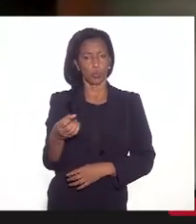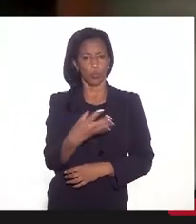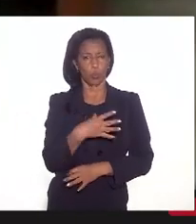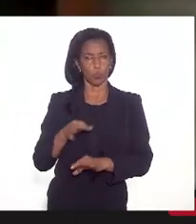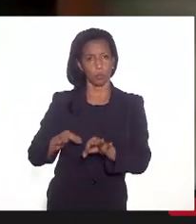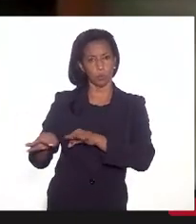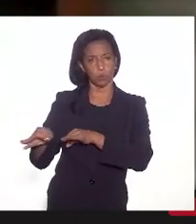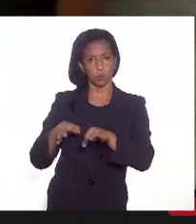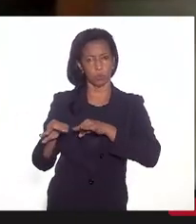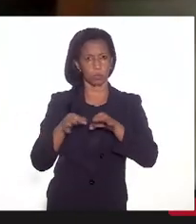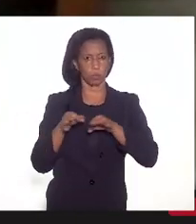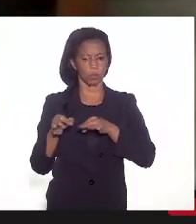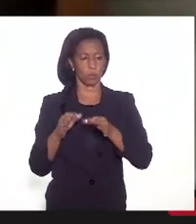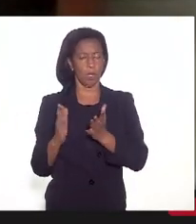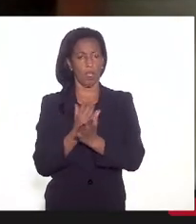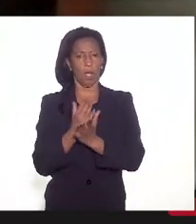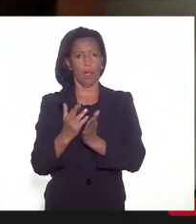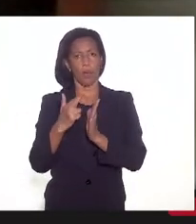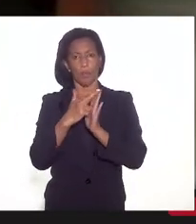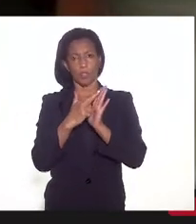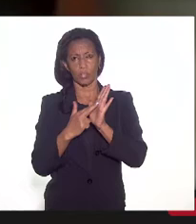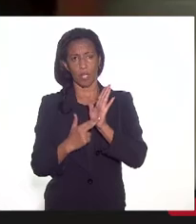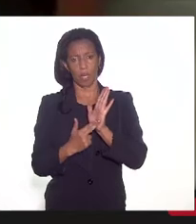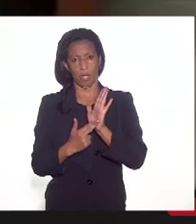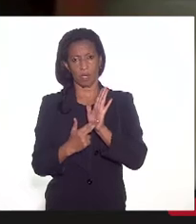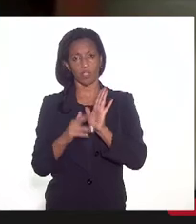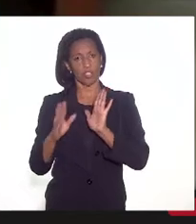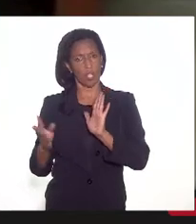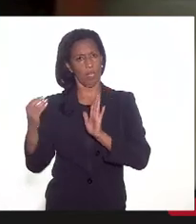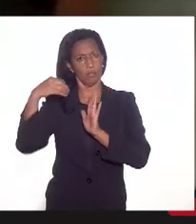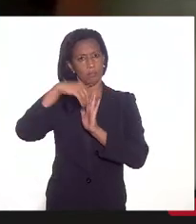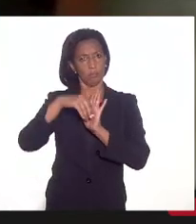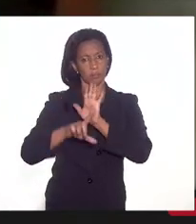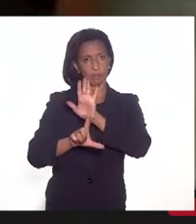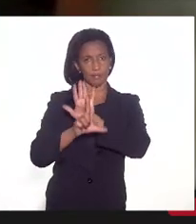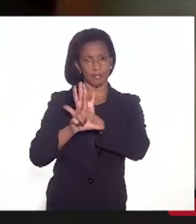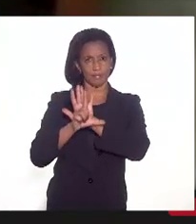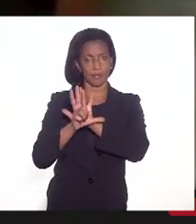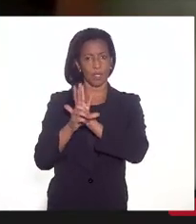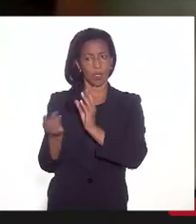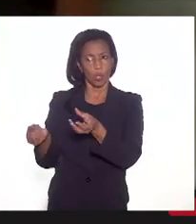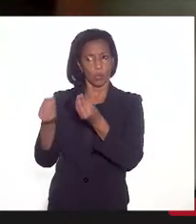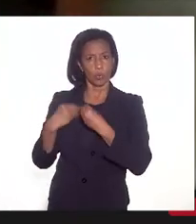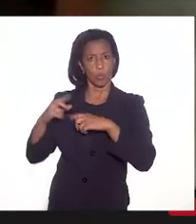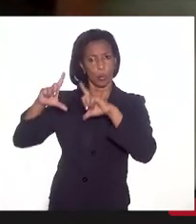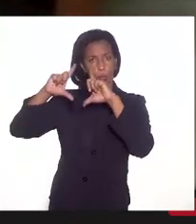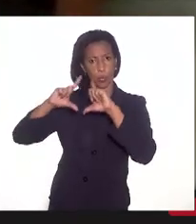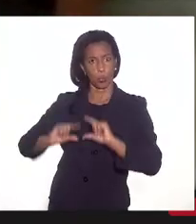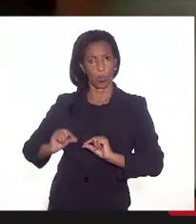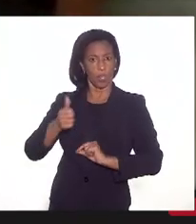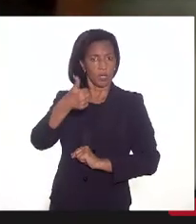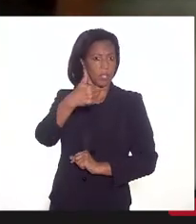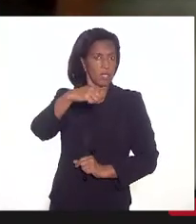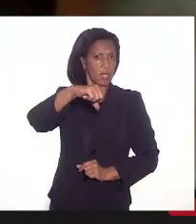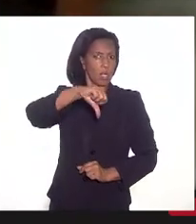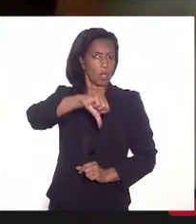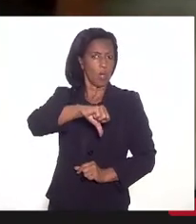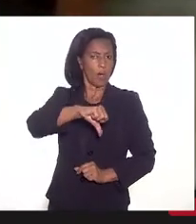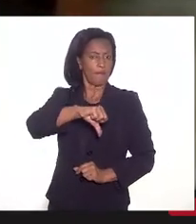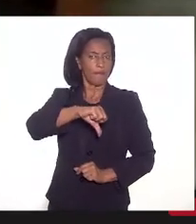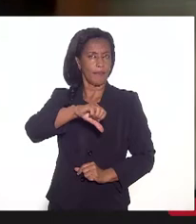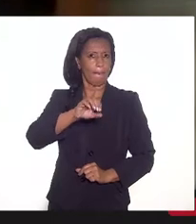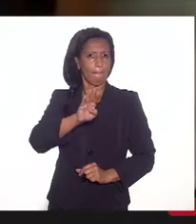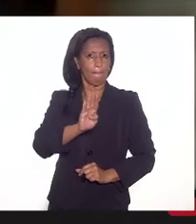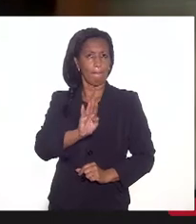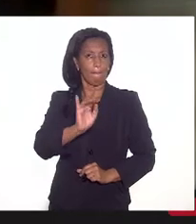em função de algumas regras já estabelecidas em lei, nos possibilitou reduzir R$ 19 bilhões, ou seja,